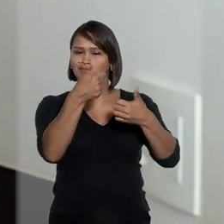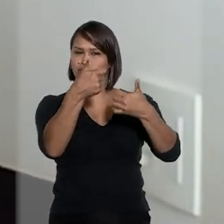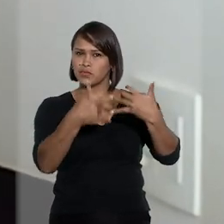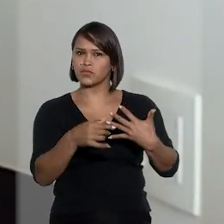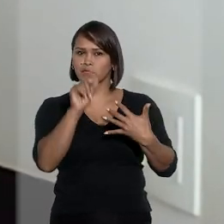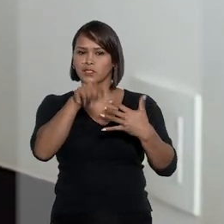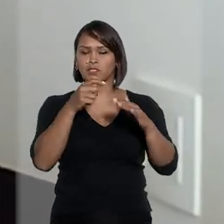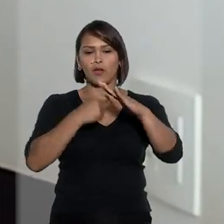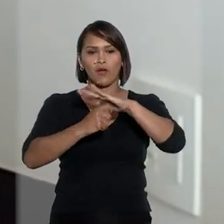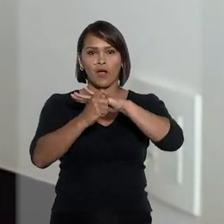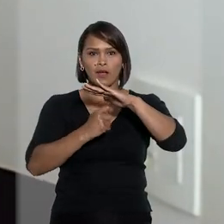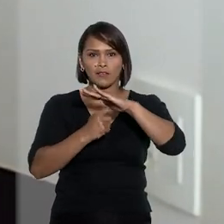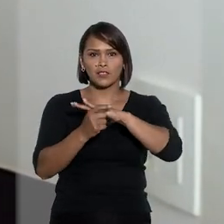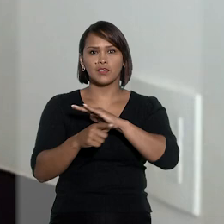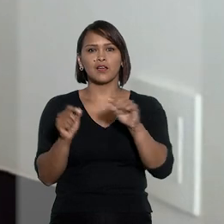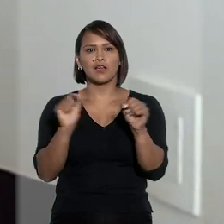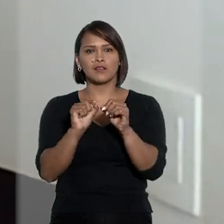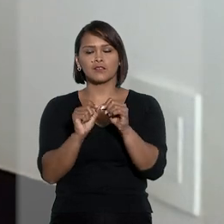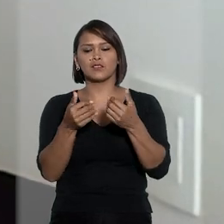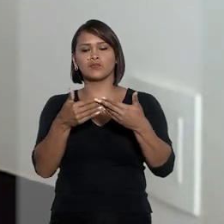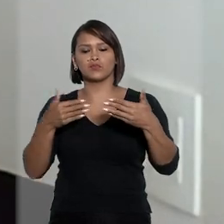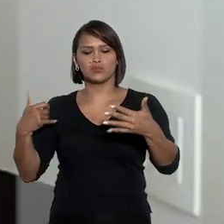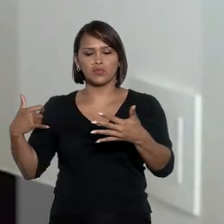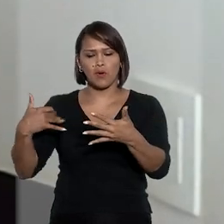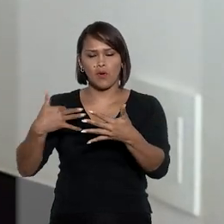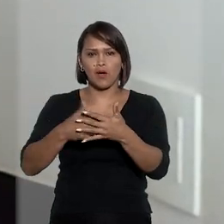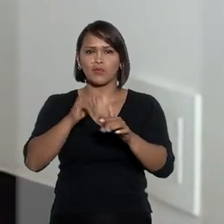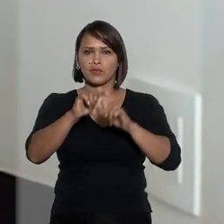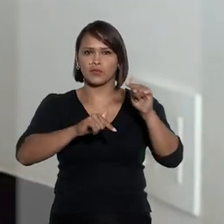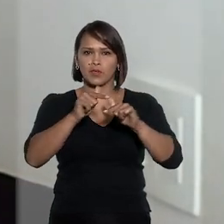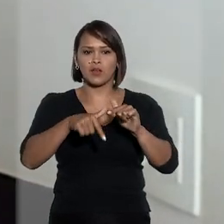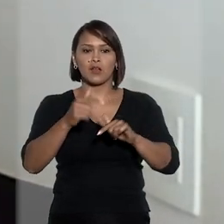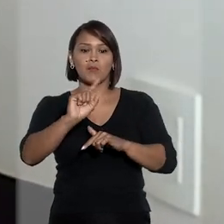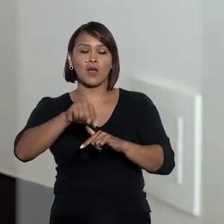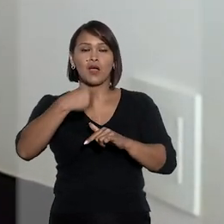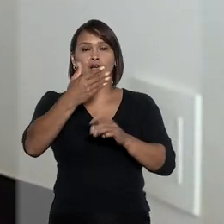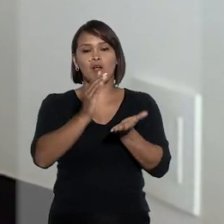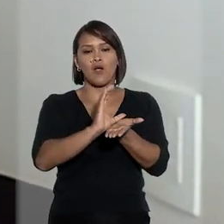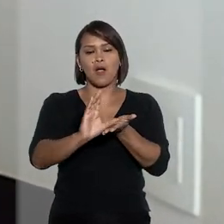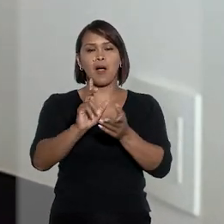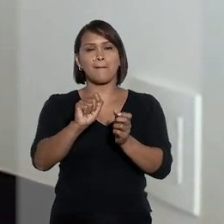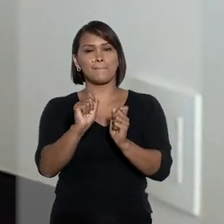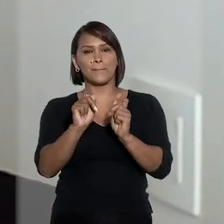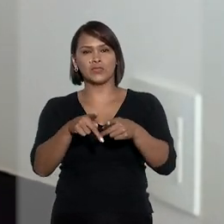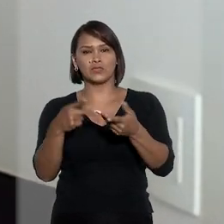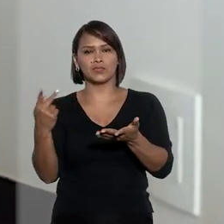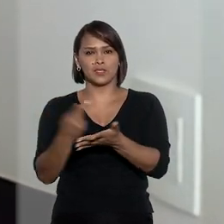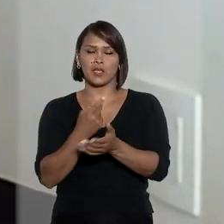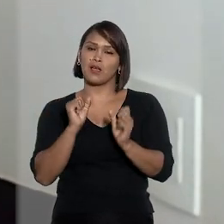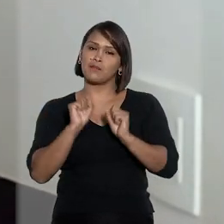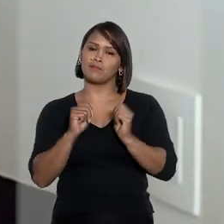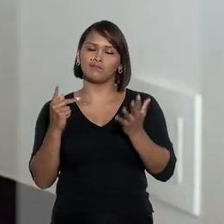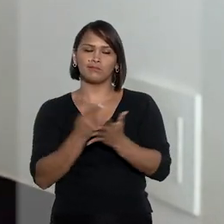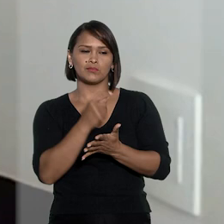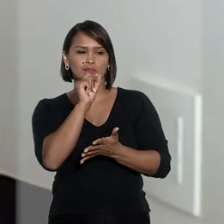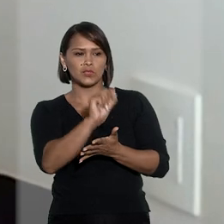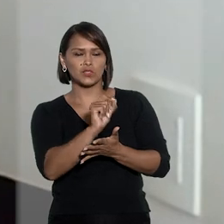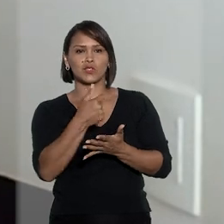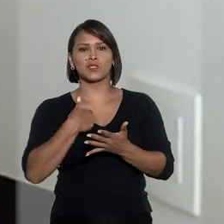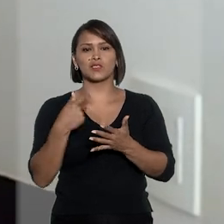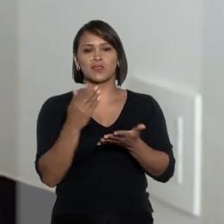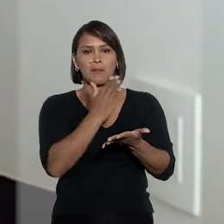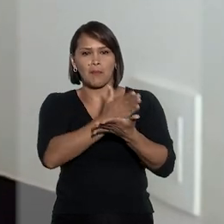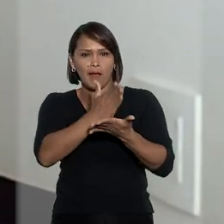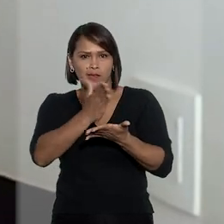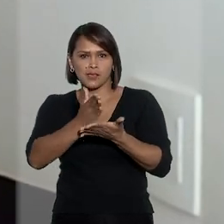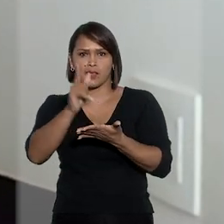Então, eles são investimentos feitos enquanto se está em atividade para resgate apenas após a aposentadoria. Esse resgate pode acontecer de